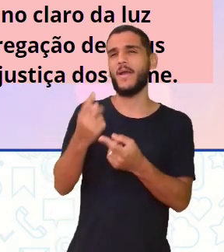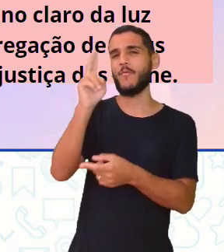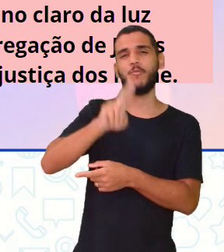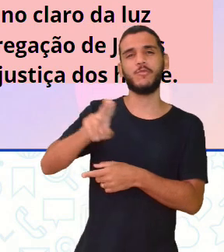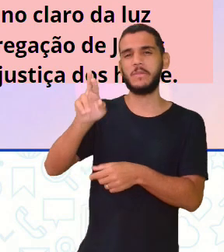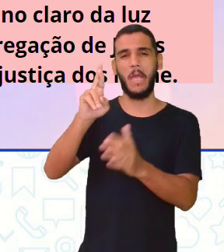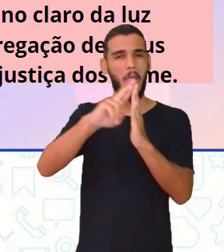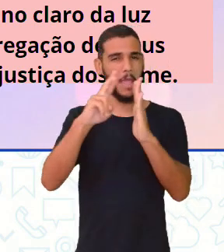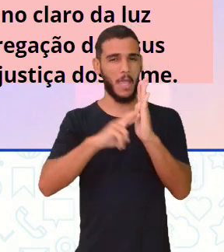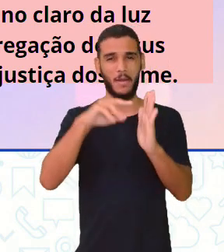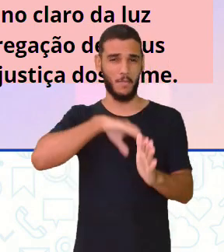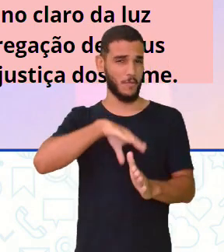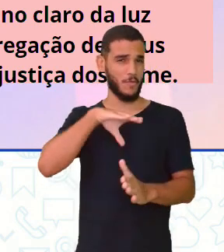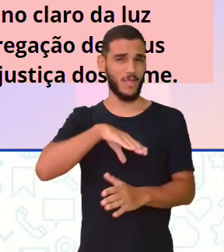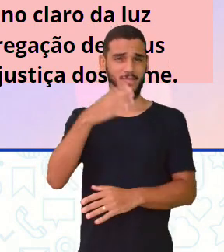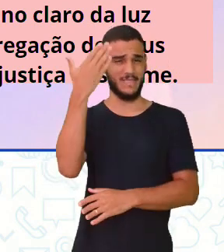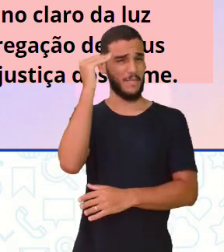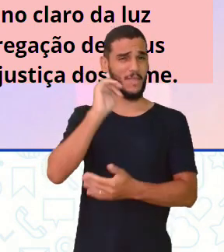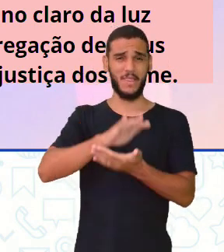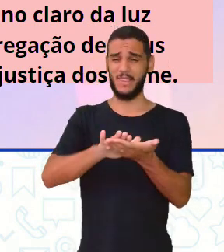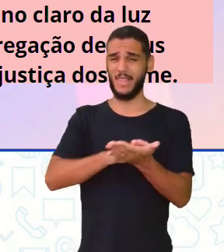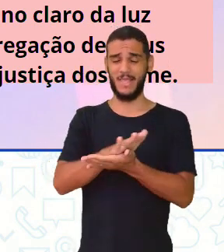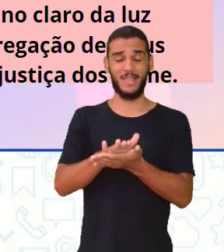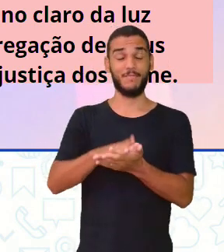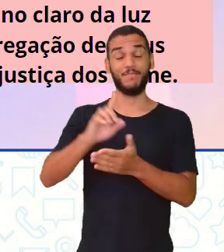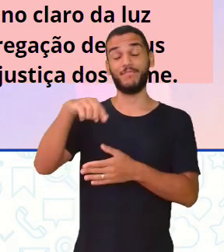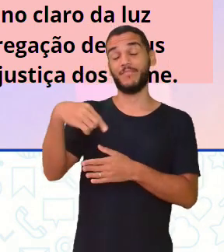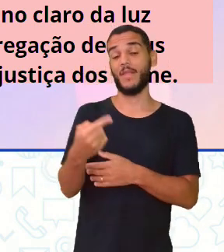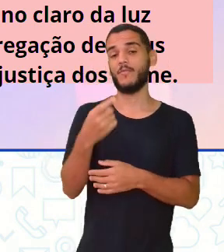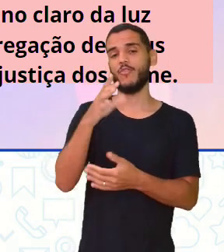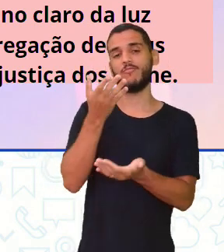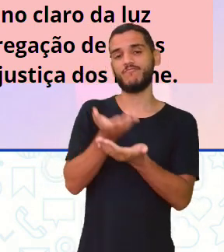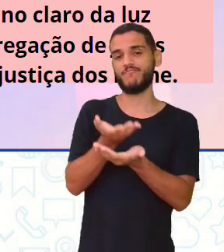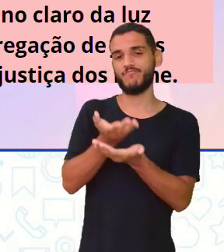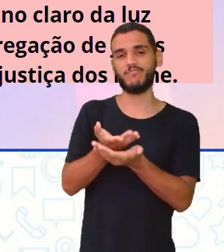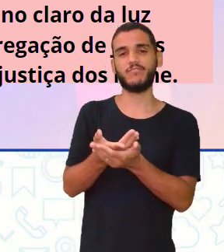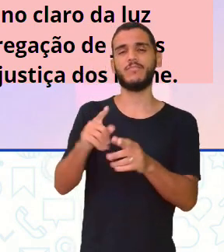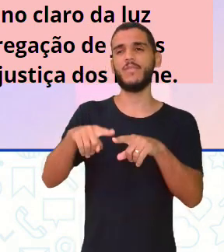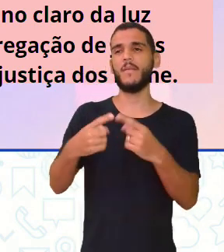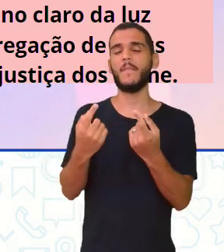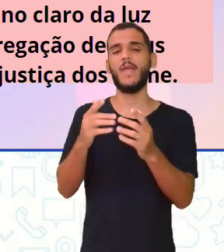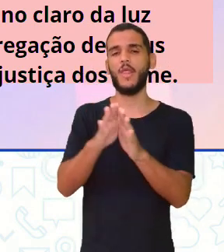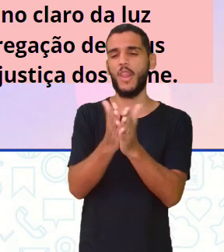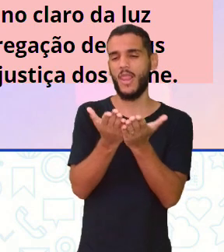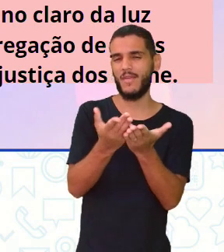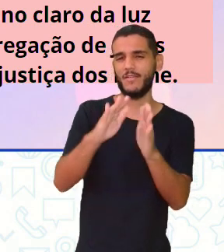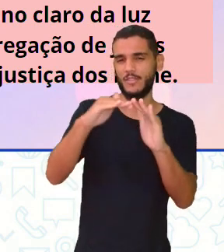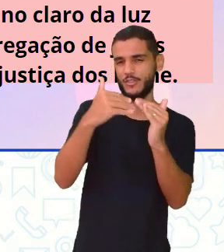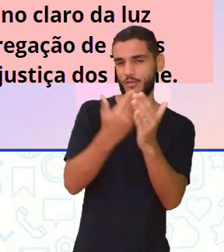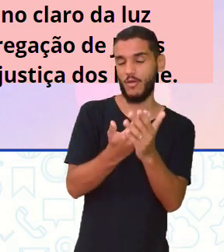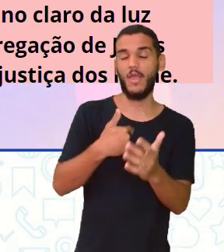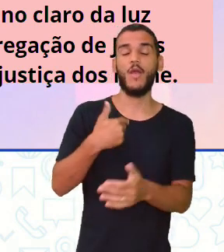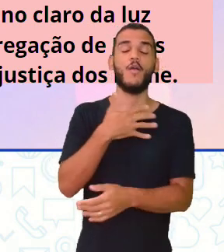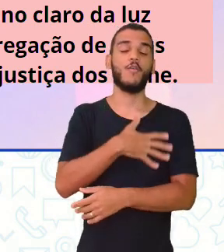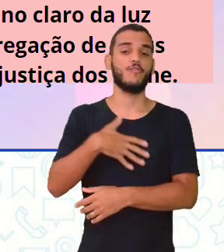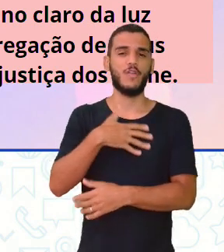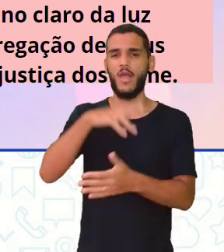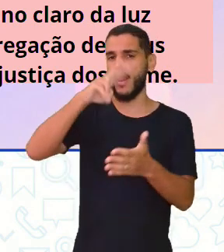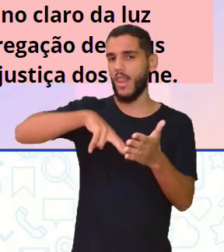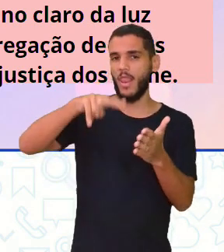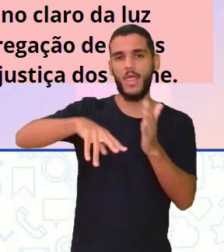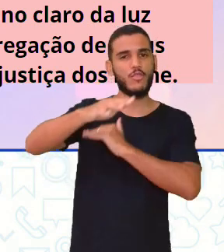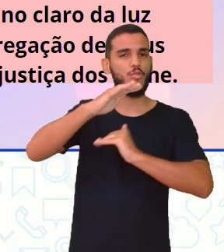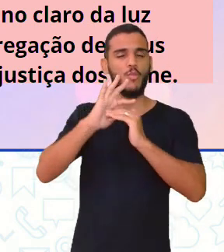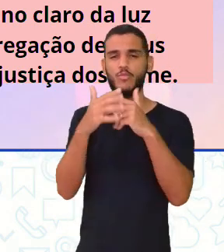Depois só fiz meus estudos, mas não nos livros colar. Eu gostava de ler tudo, revista,